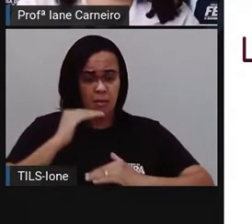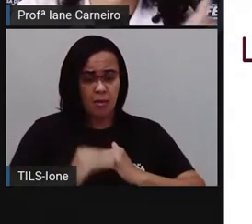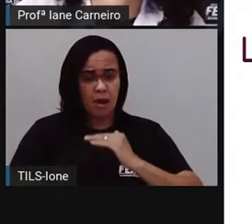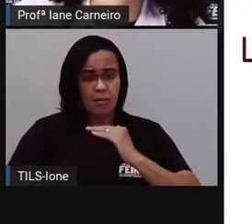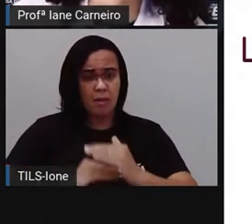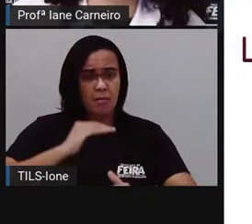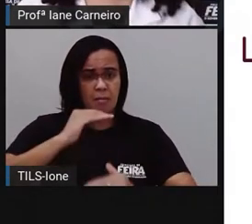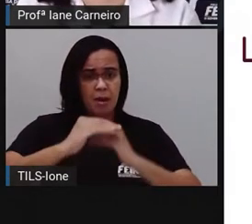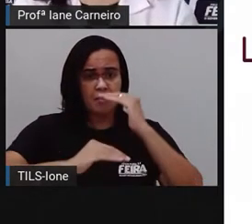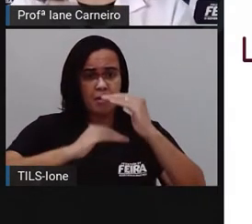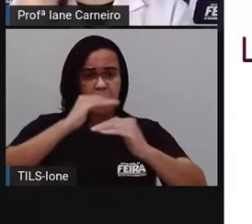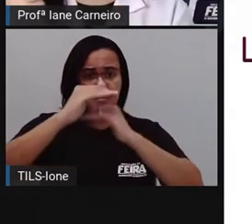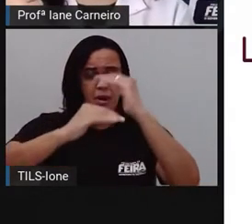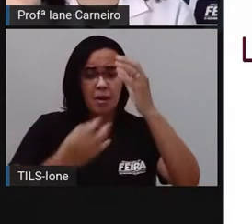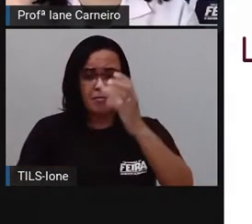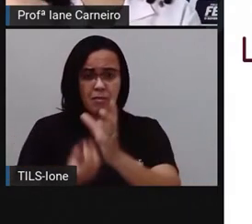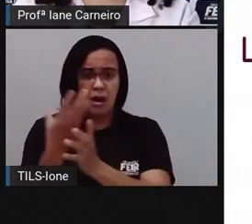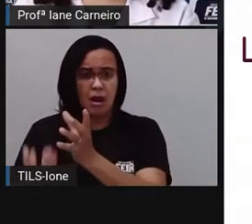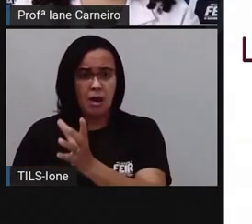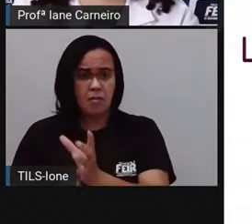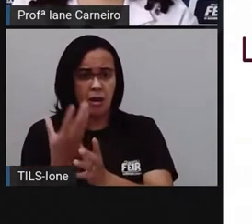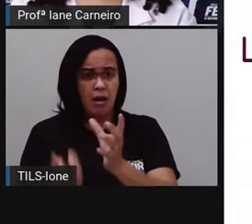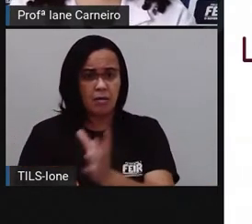criando casa, criando,